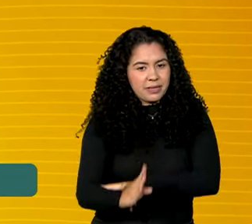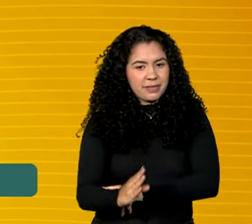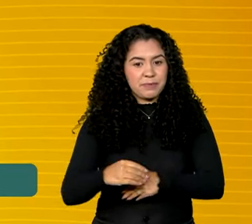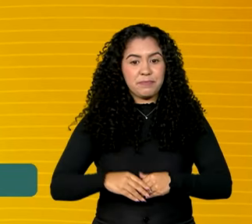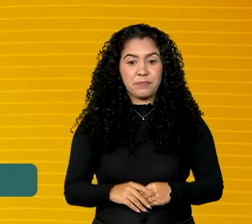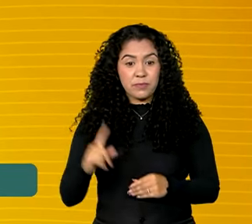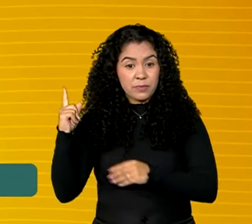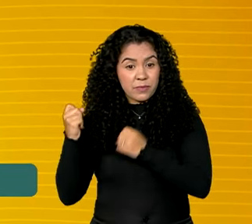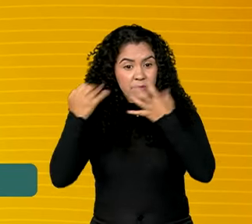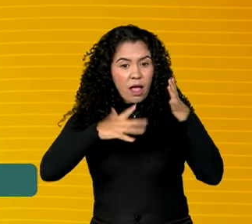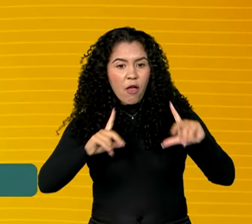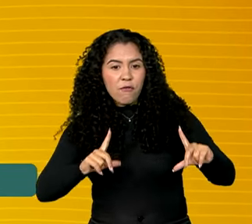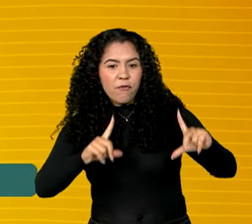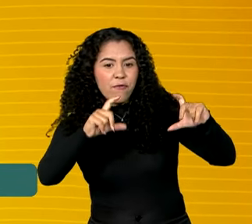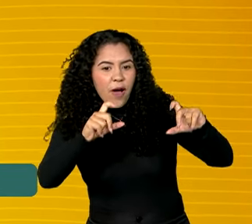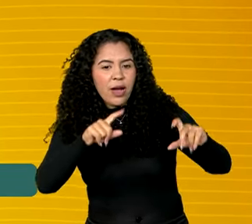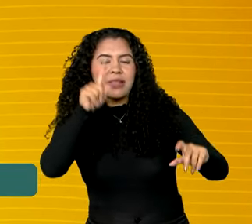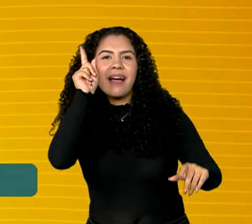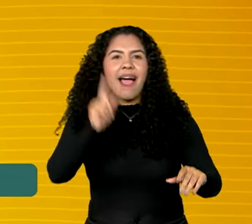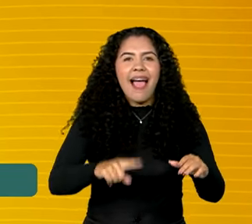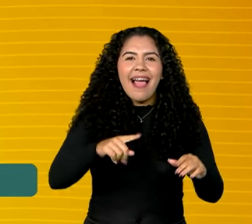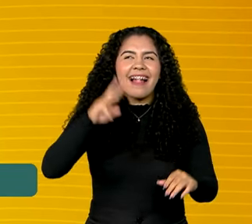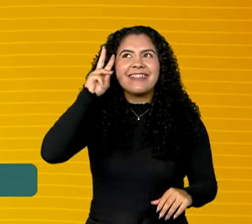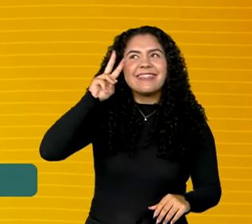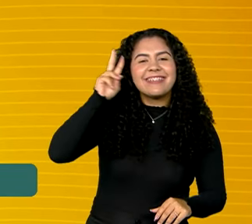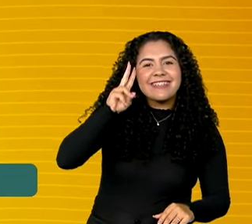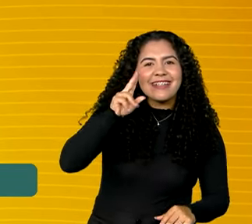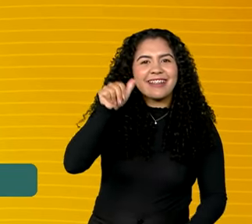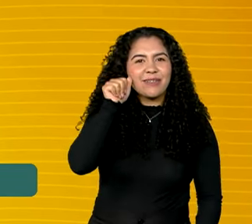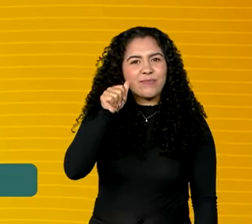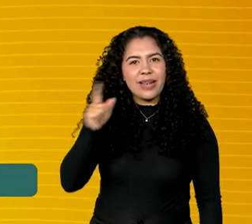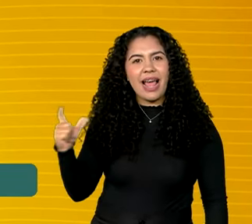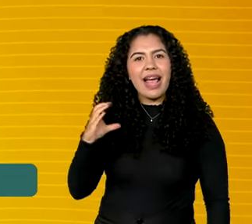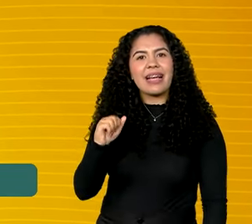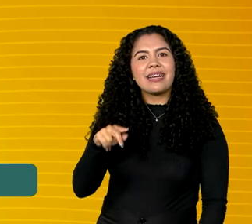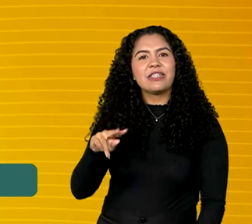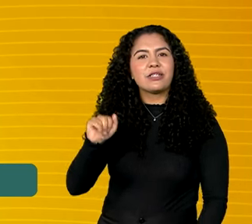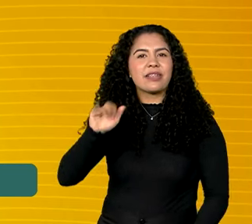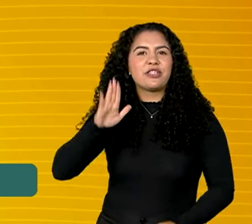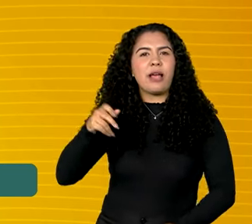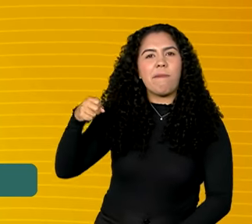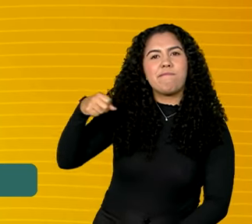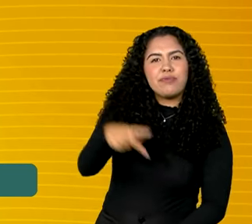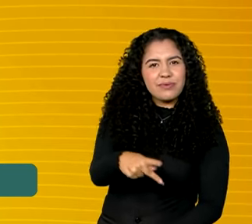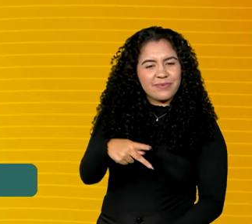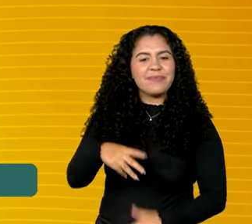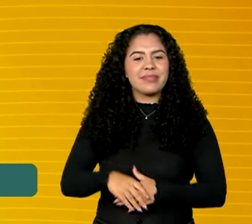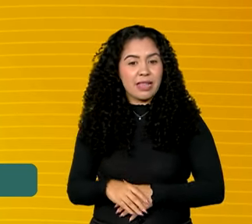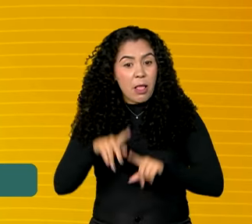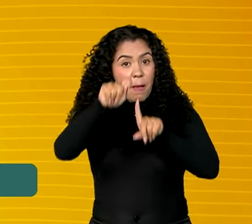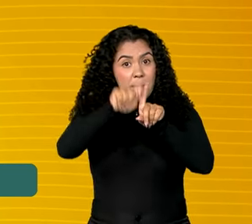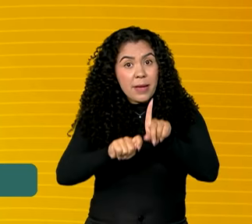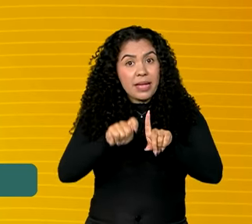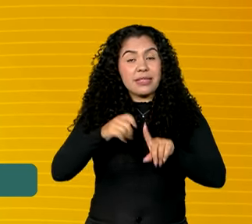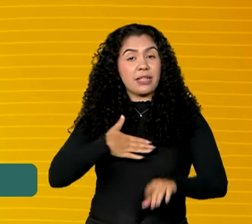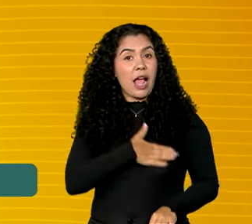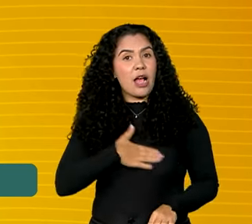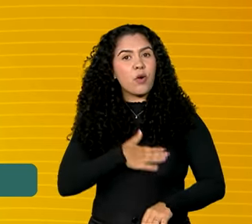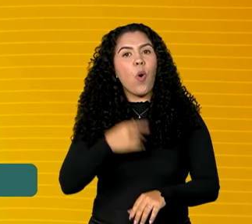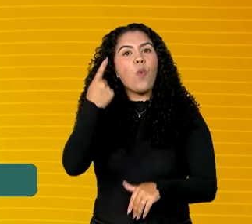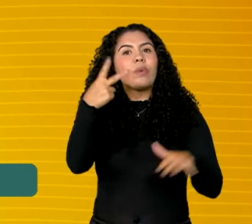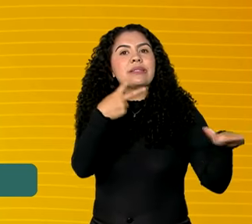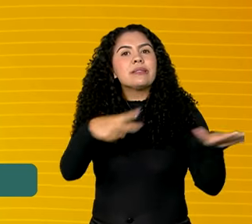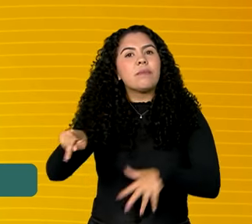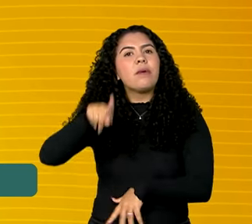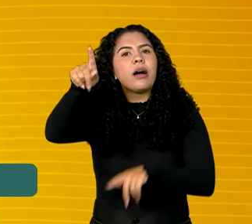As fotos são do álbum de viagem da Cândida, bancária aposentada. Em agosto, ela passou uma semana em